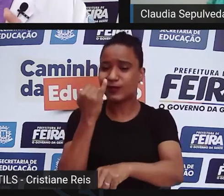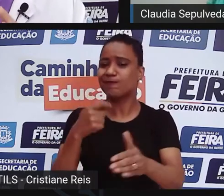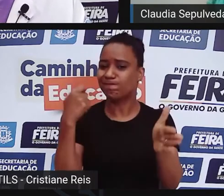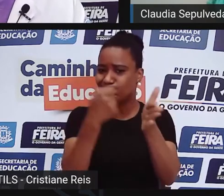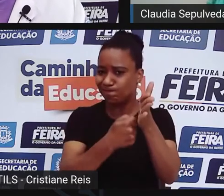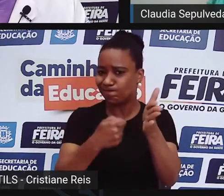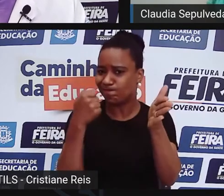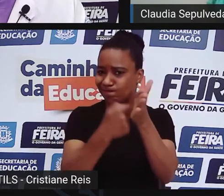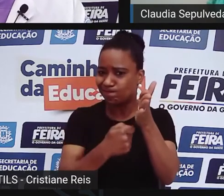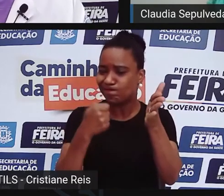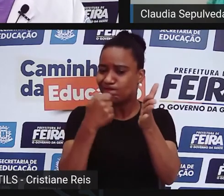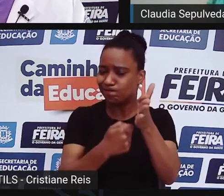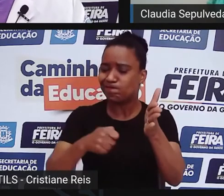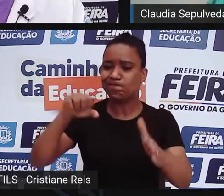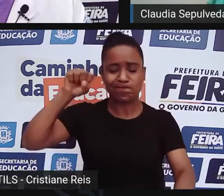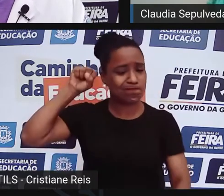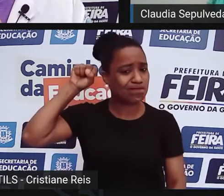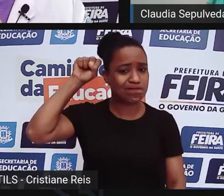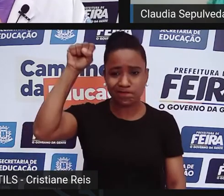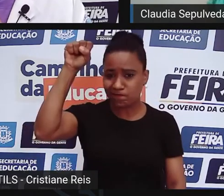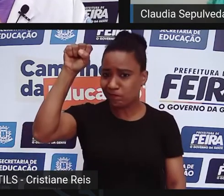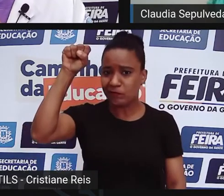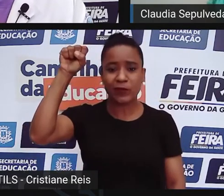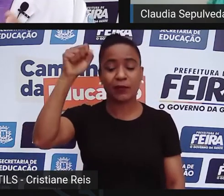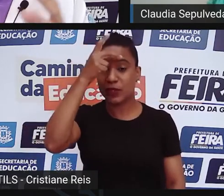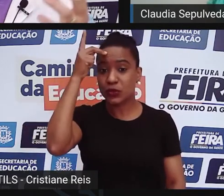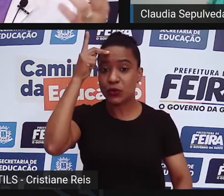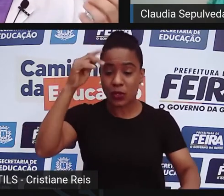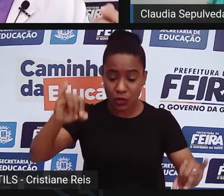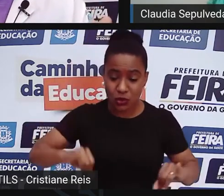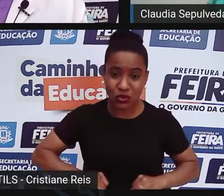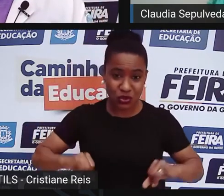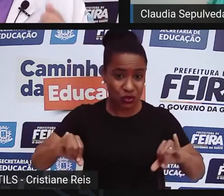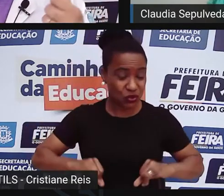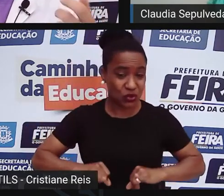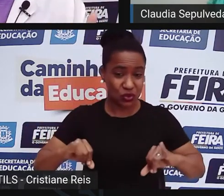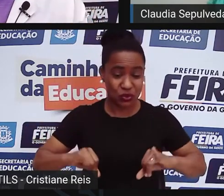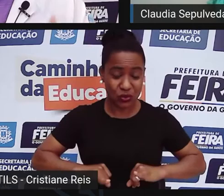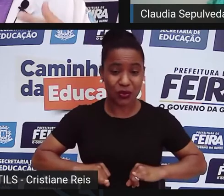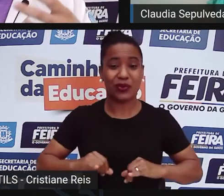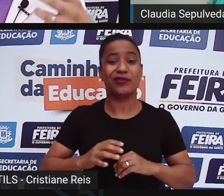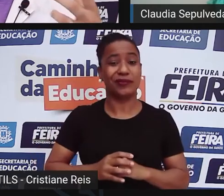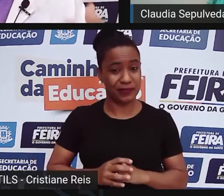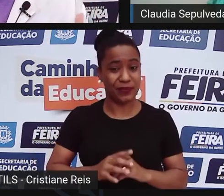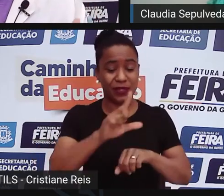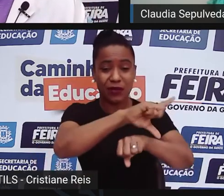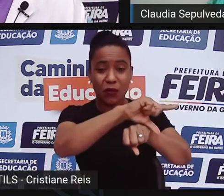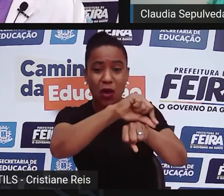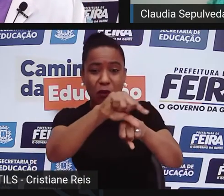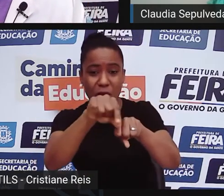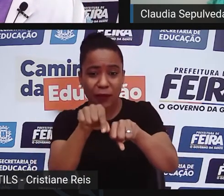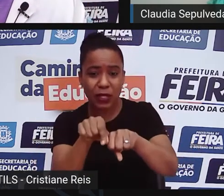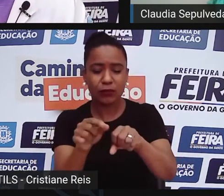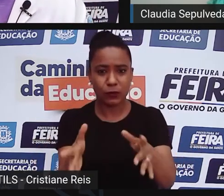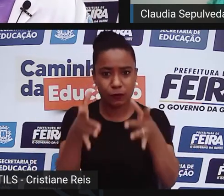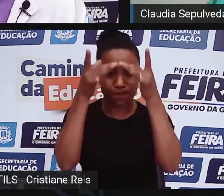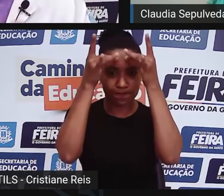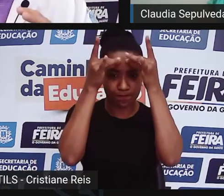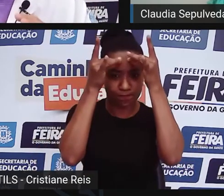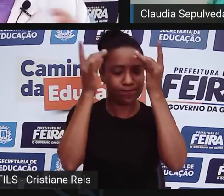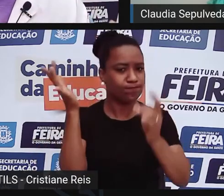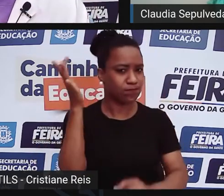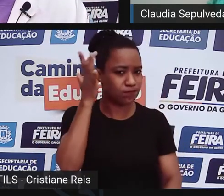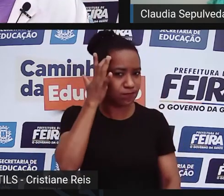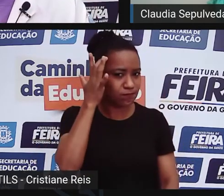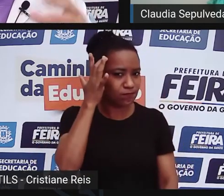de quem está ali sofrendo, no sentido de você armar essa pessoa com argumentos, com saber mesmo, mas